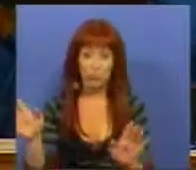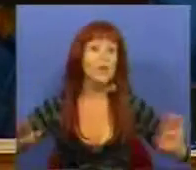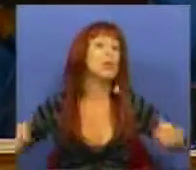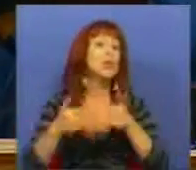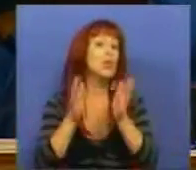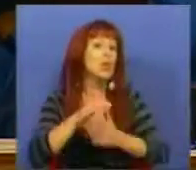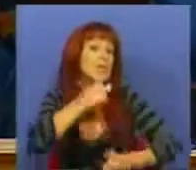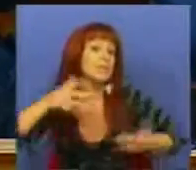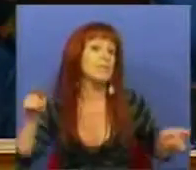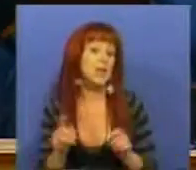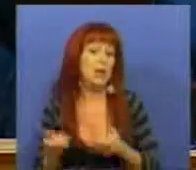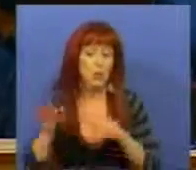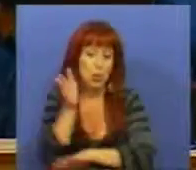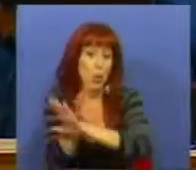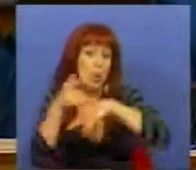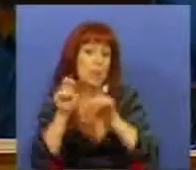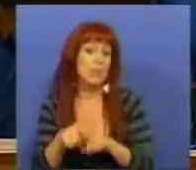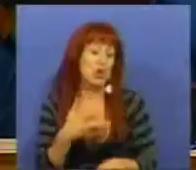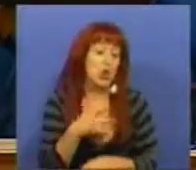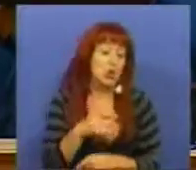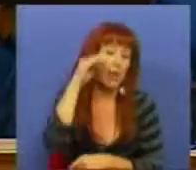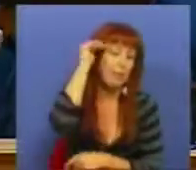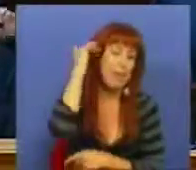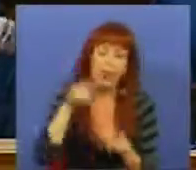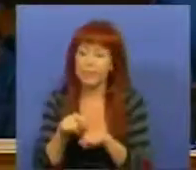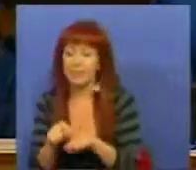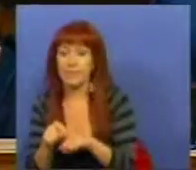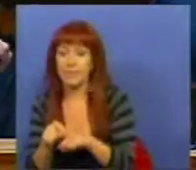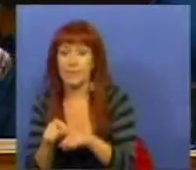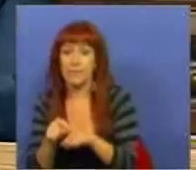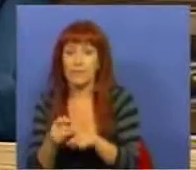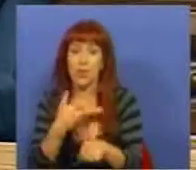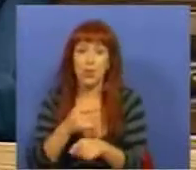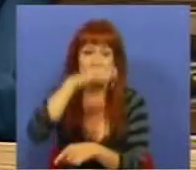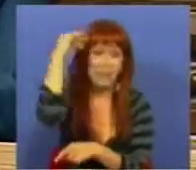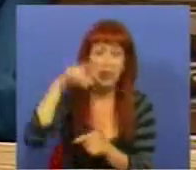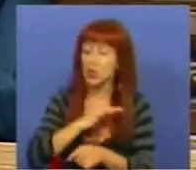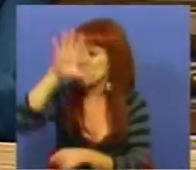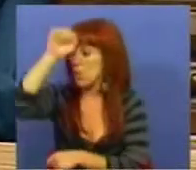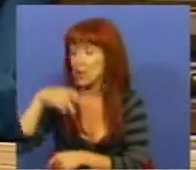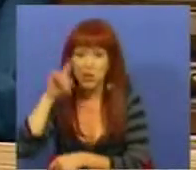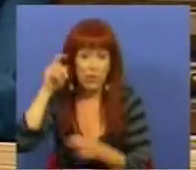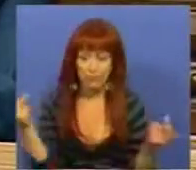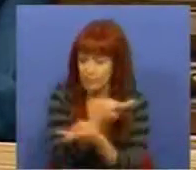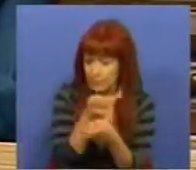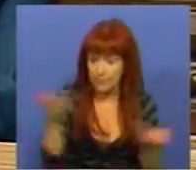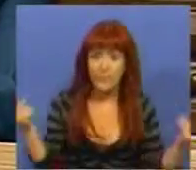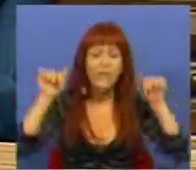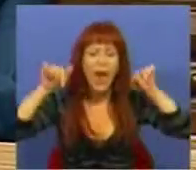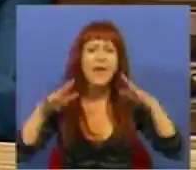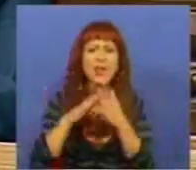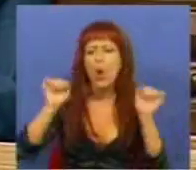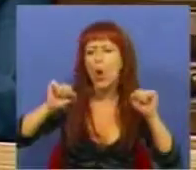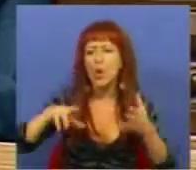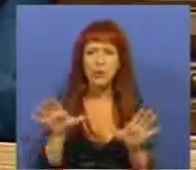Tudo se decide, aliás, no gabinete, entre o Dr. Passos Coelho e o Sr. Ministro José Sócrates. É este